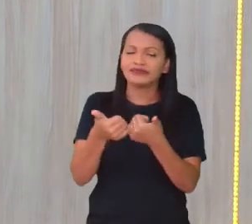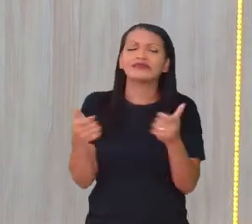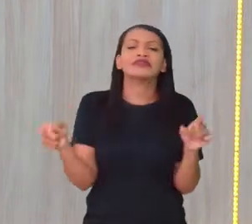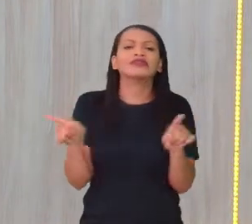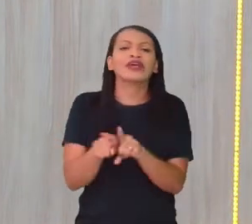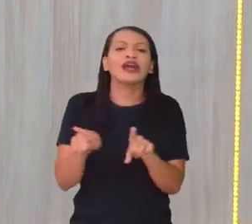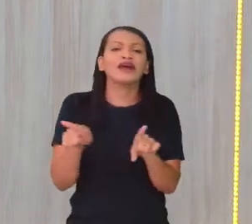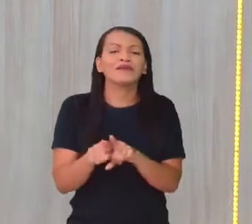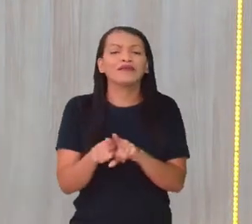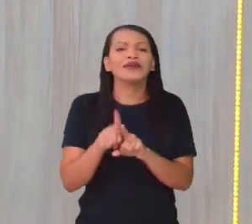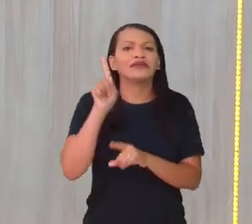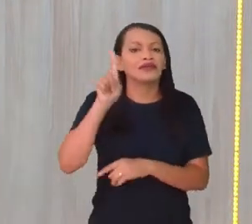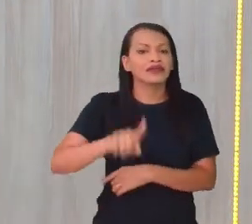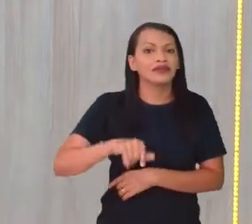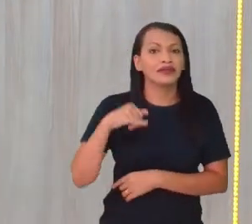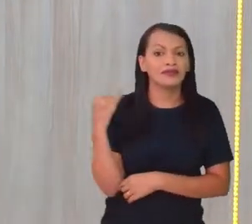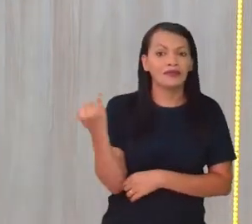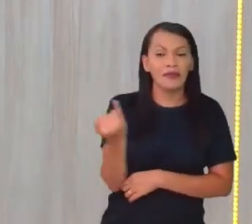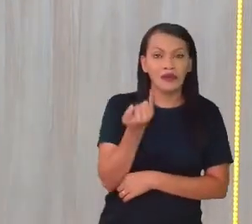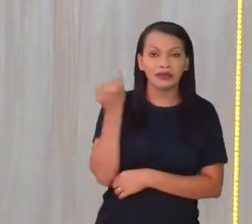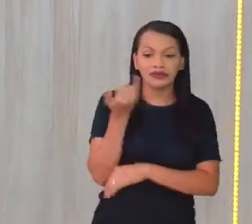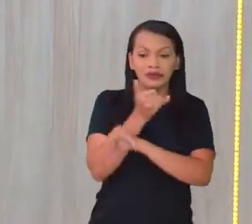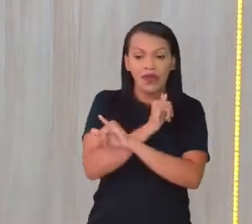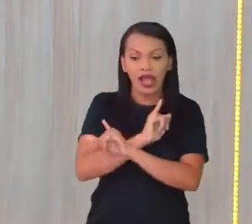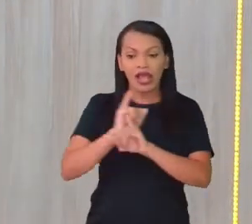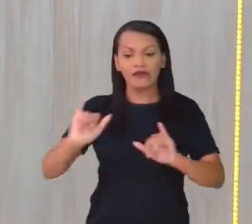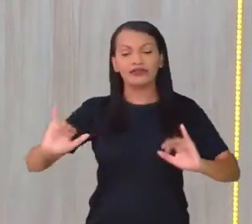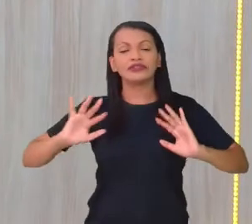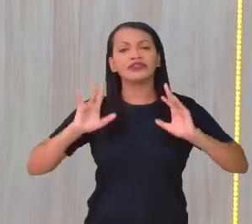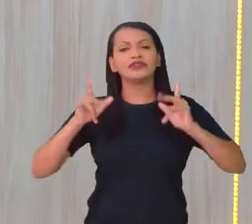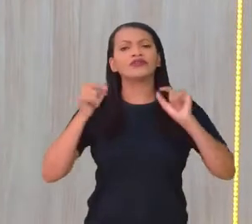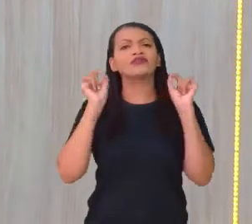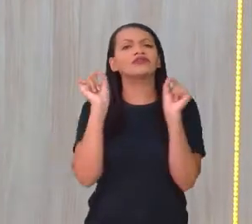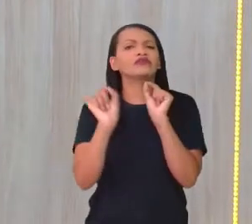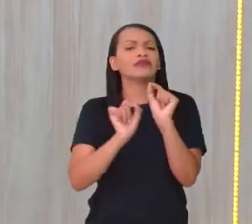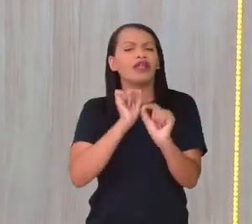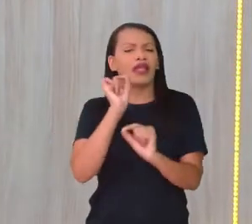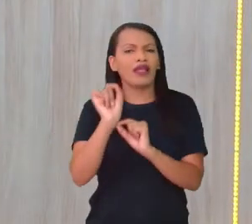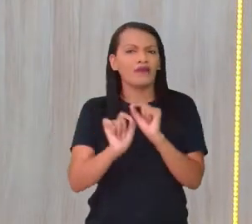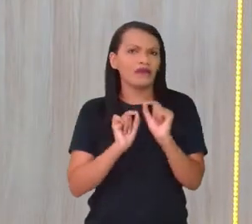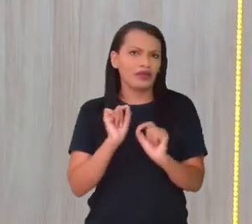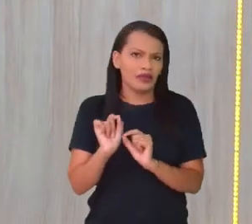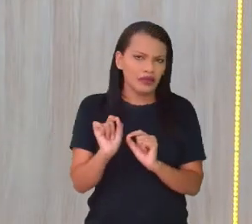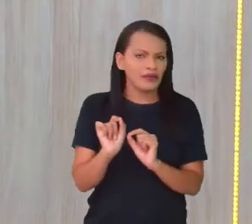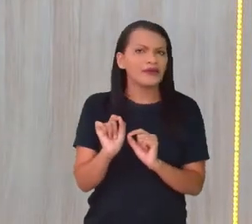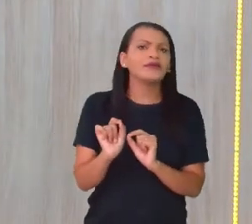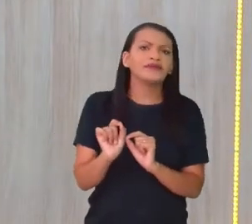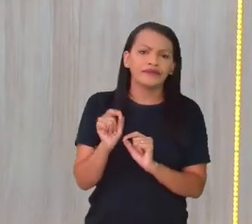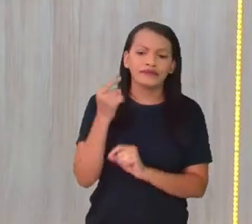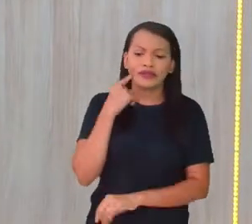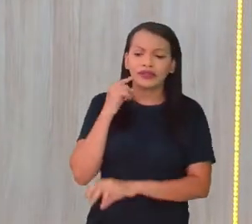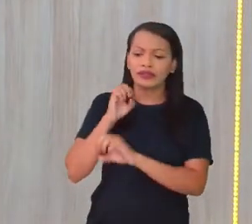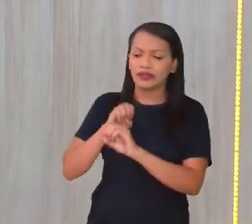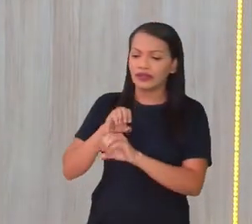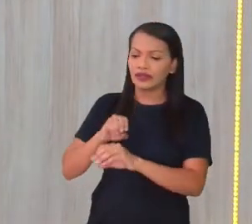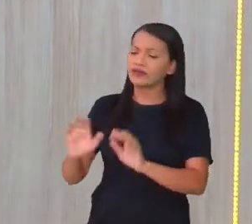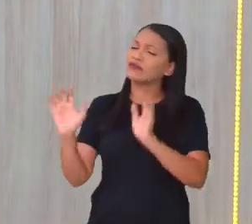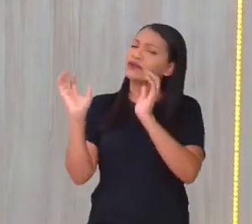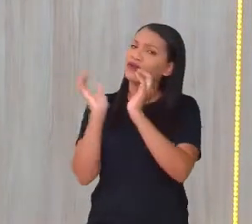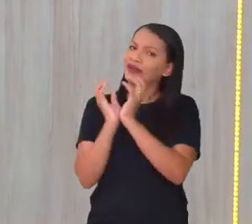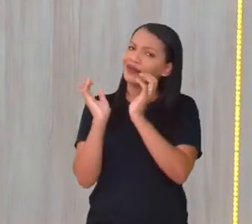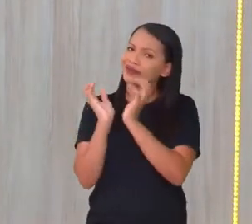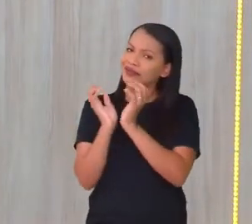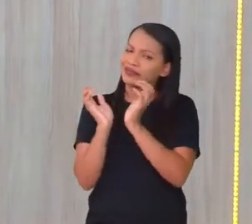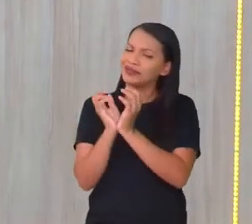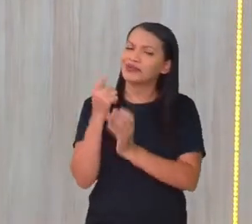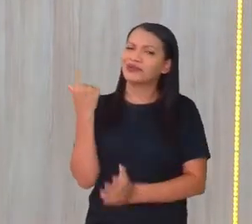também, aquele mais importante aviso de todos, que é justamente o Educa Recife.